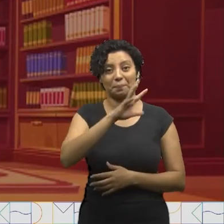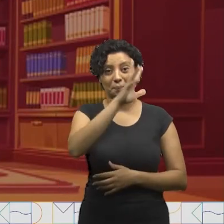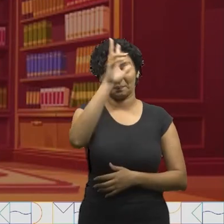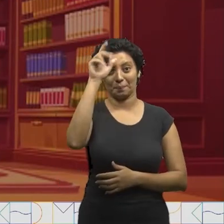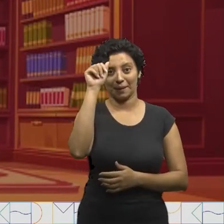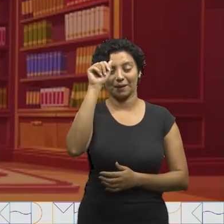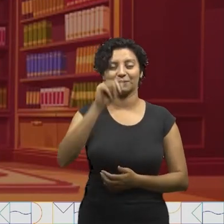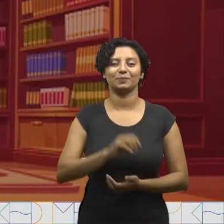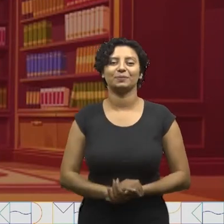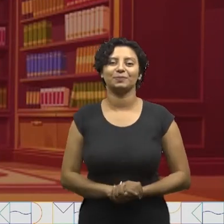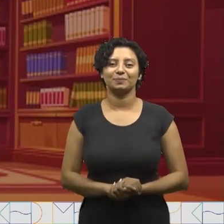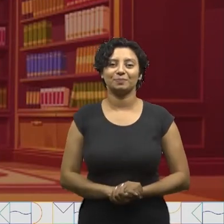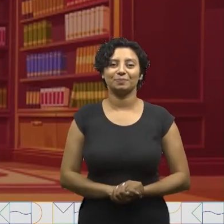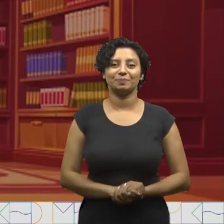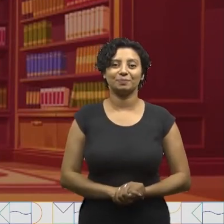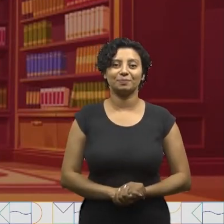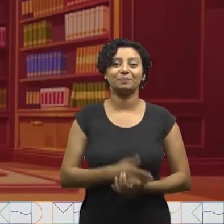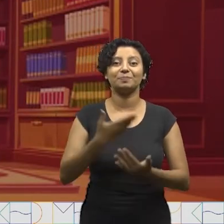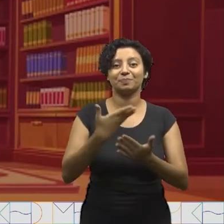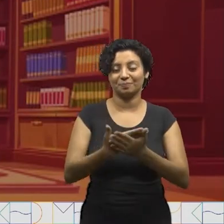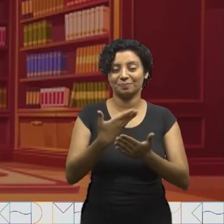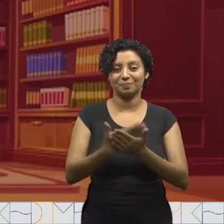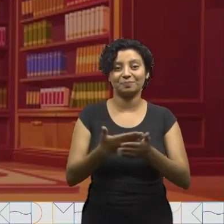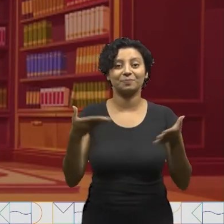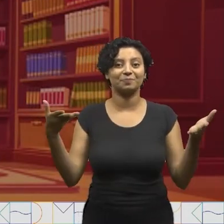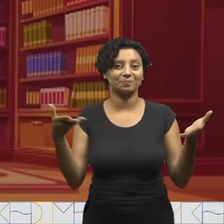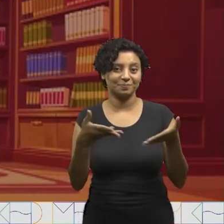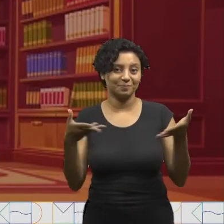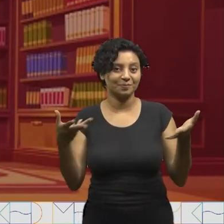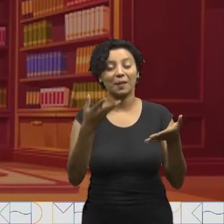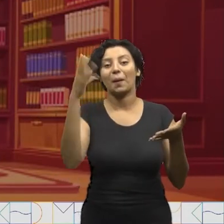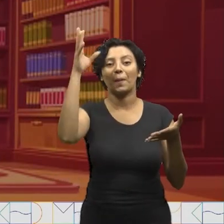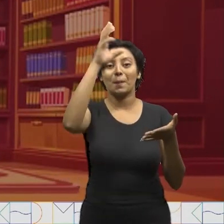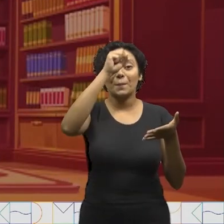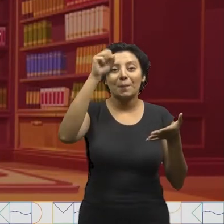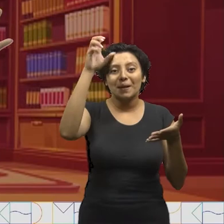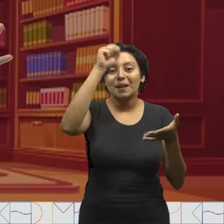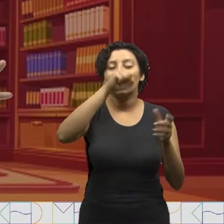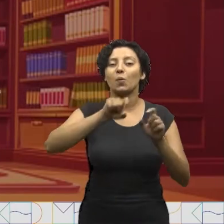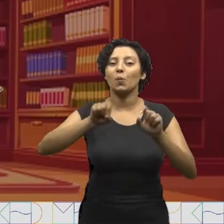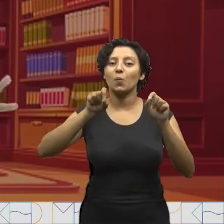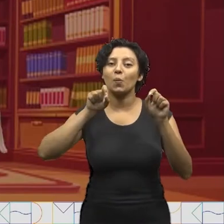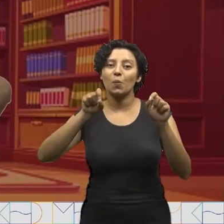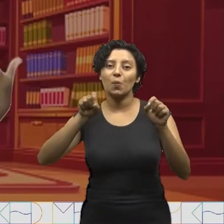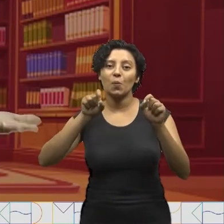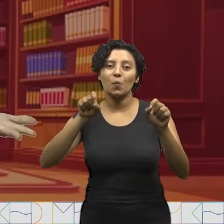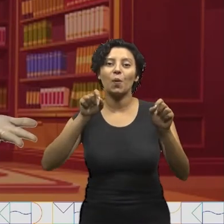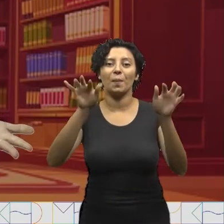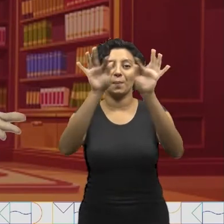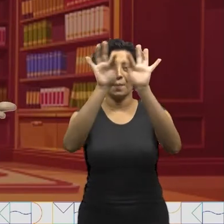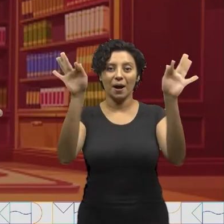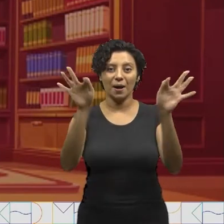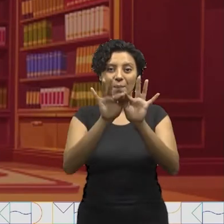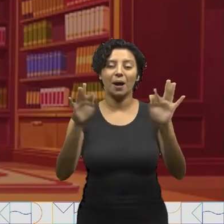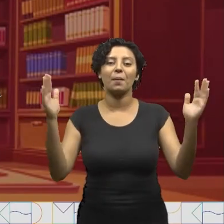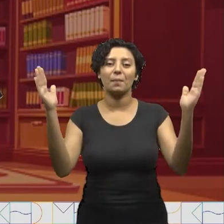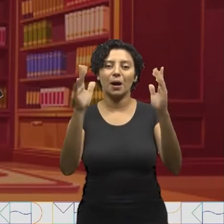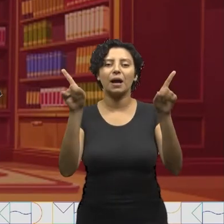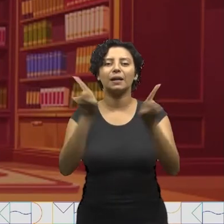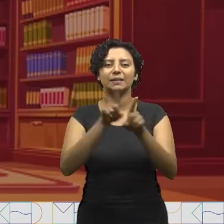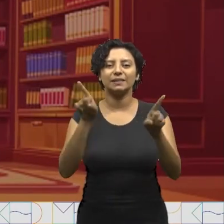Educacionais da CEMED Manaus. Na aula de hoje, vamos explorar parlendas e